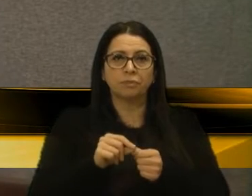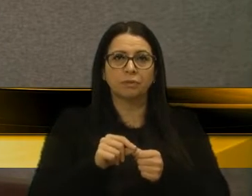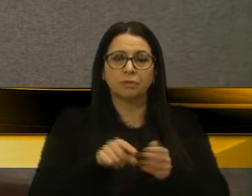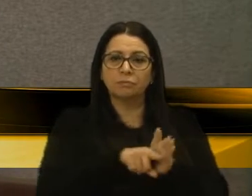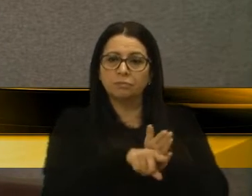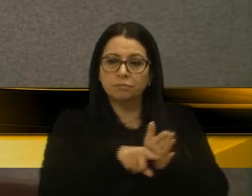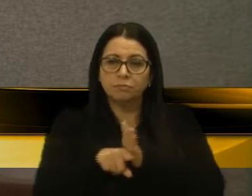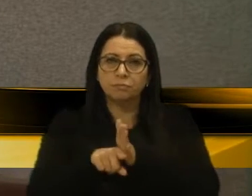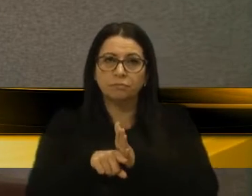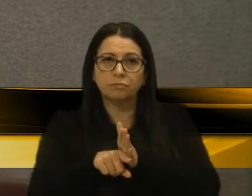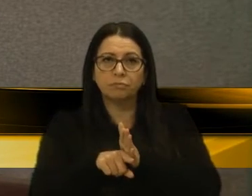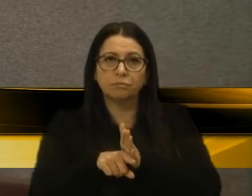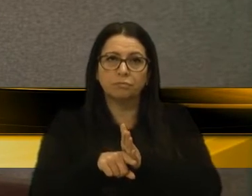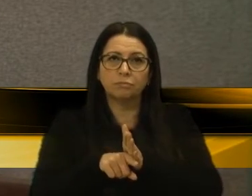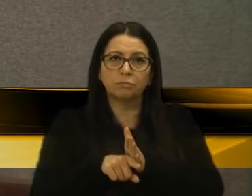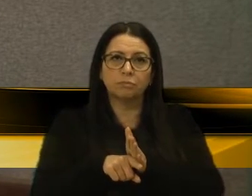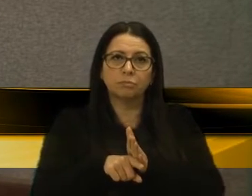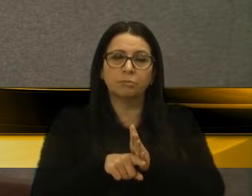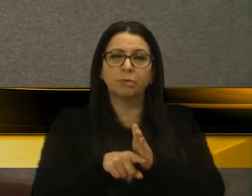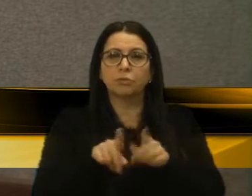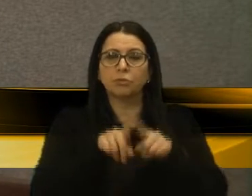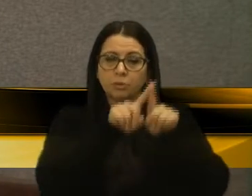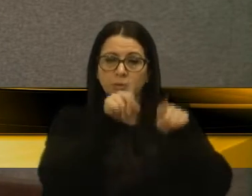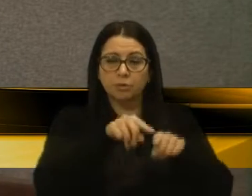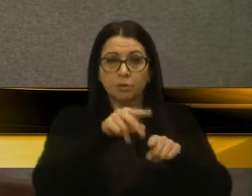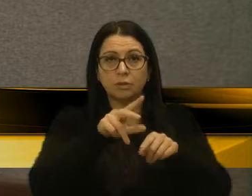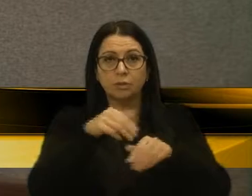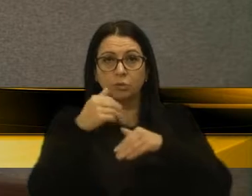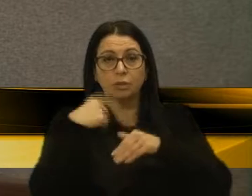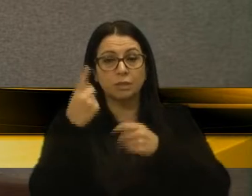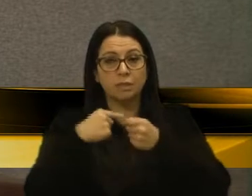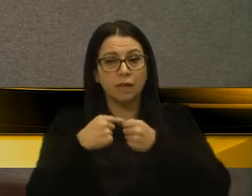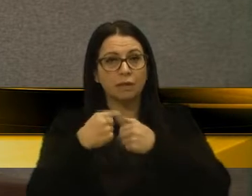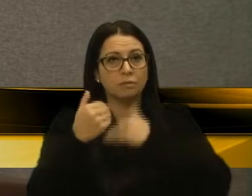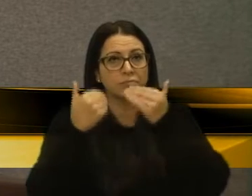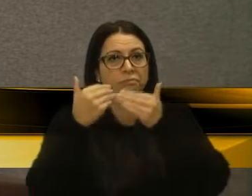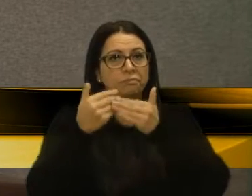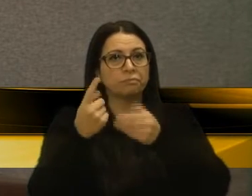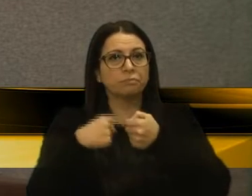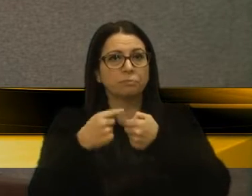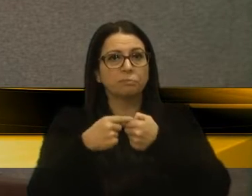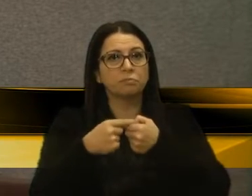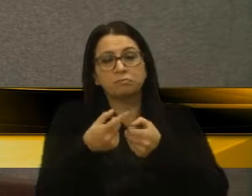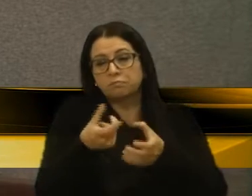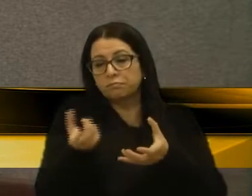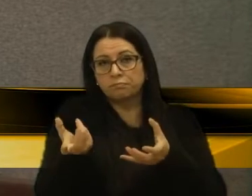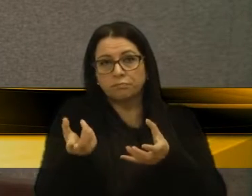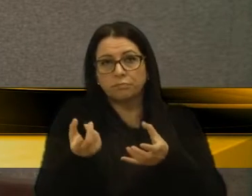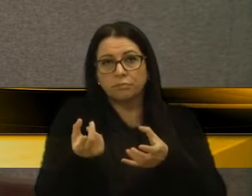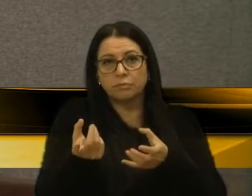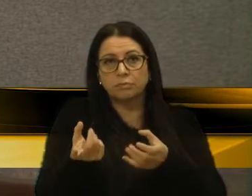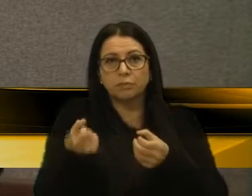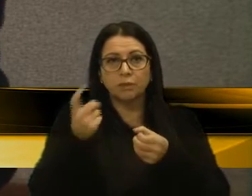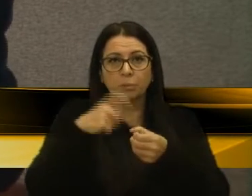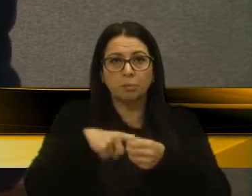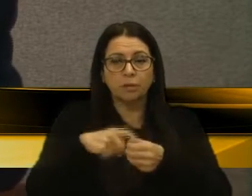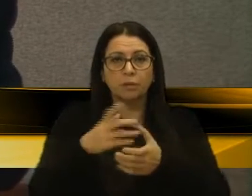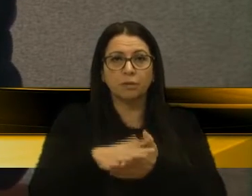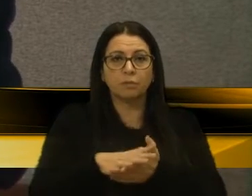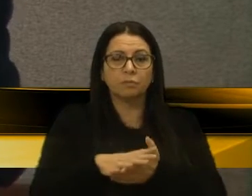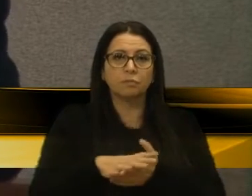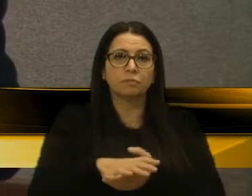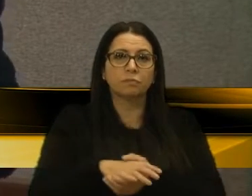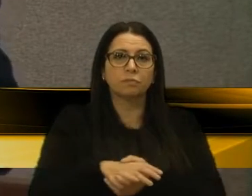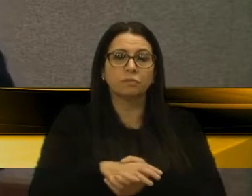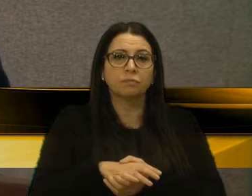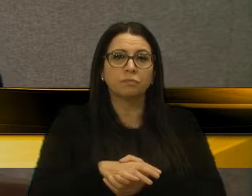sindicância para punir os servidores da guarda, outras cidades avançam e é uma cidadezinha, apenas a capital, apenas